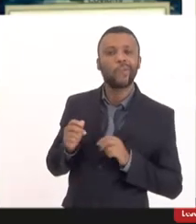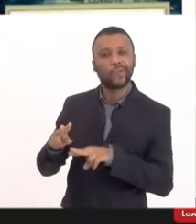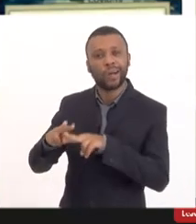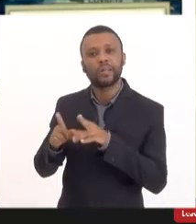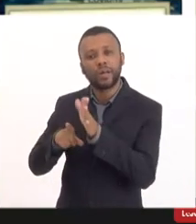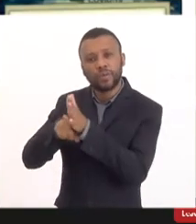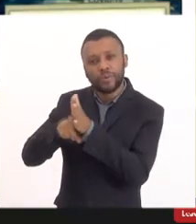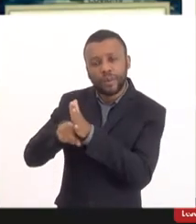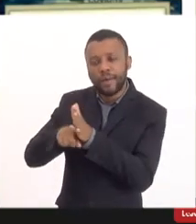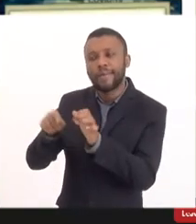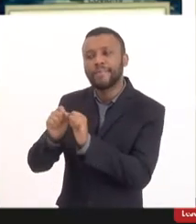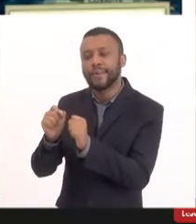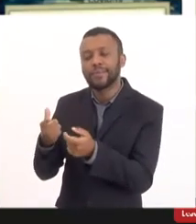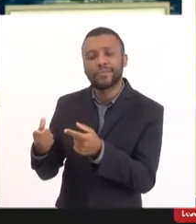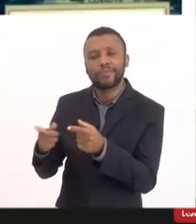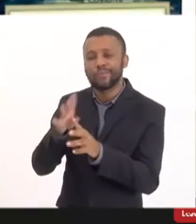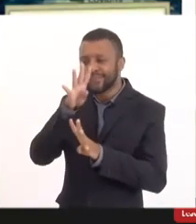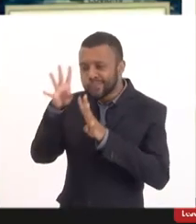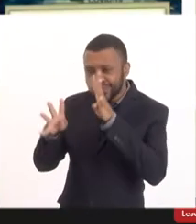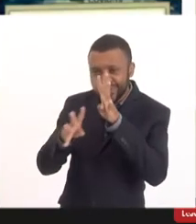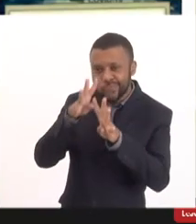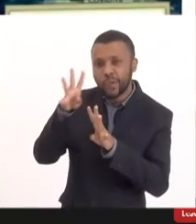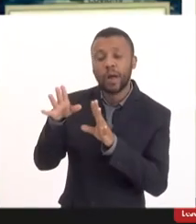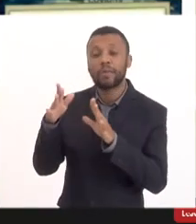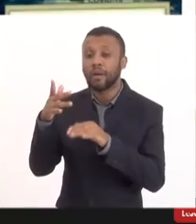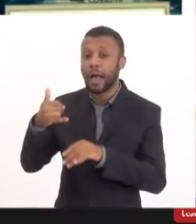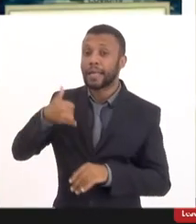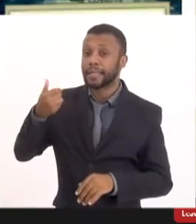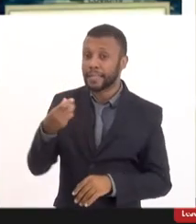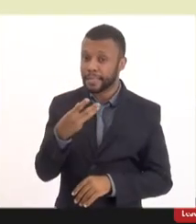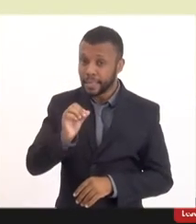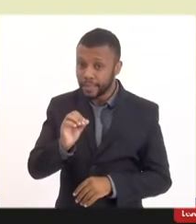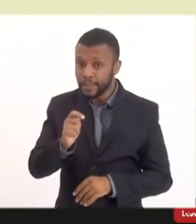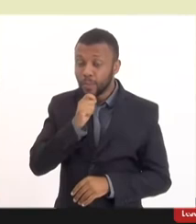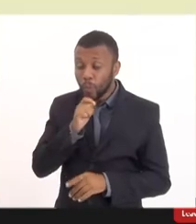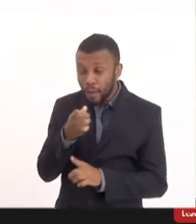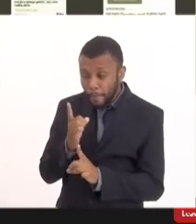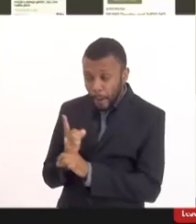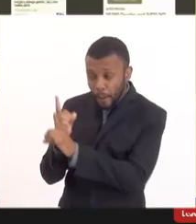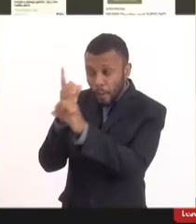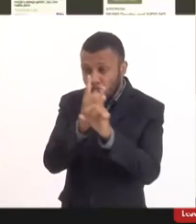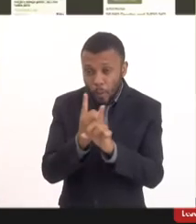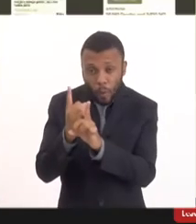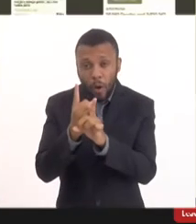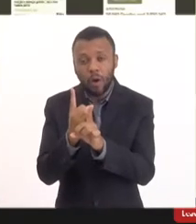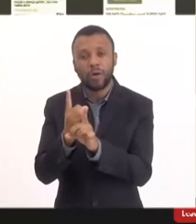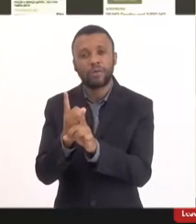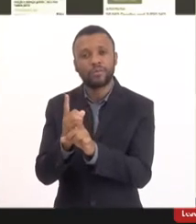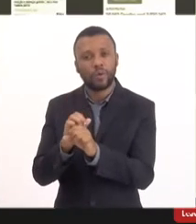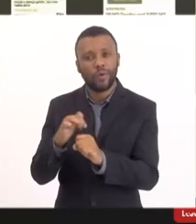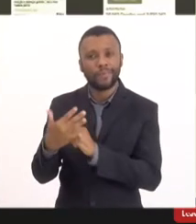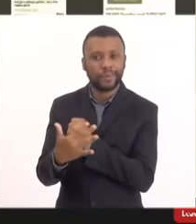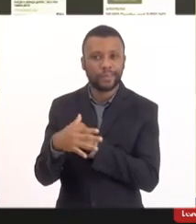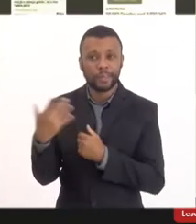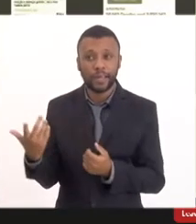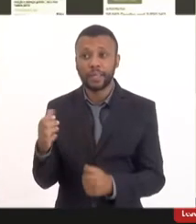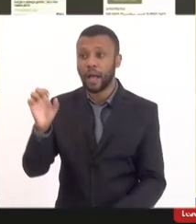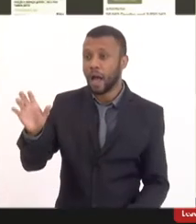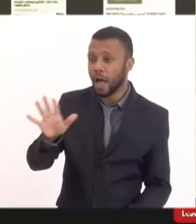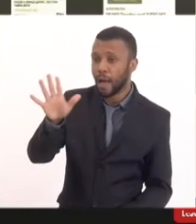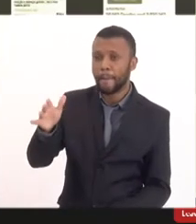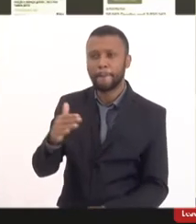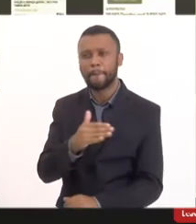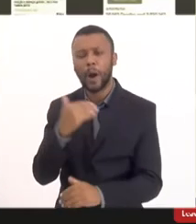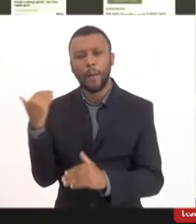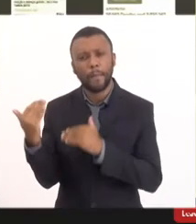é feito de forma errada se ele ciclar acima de 30 você não está fazendo o diagnóstico de Covid e essas são as mortes na Europa 38